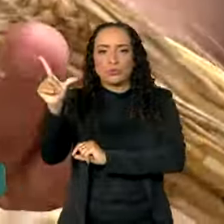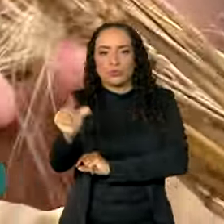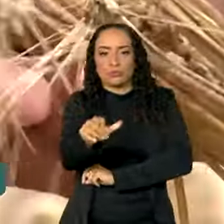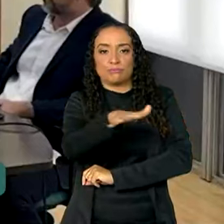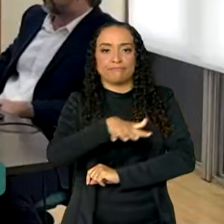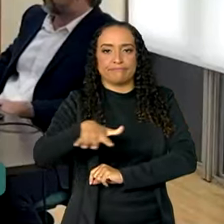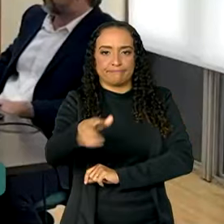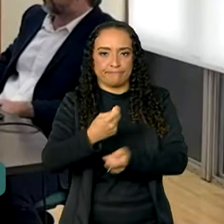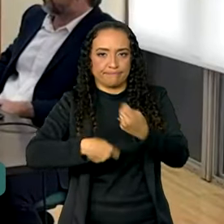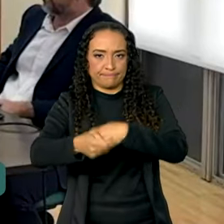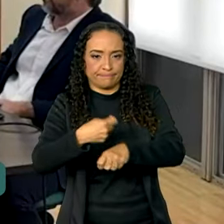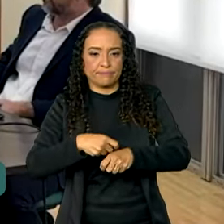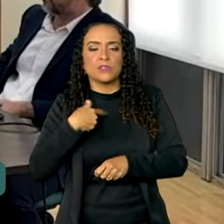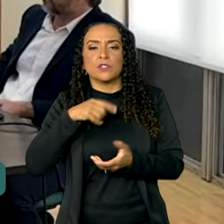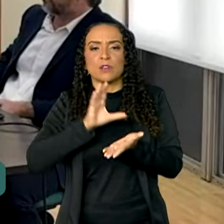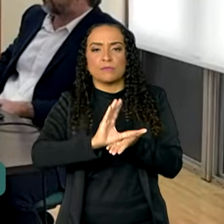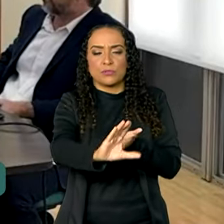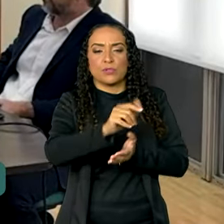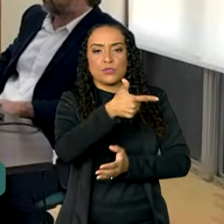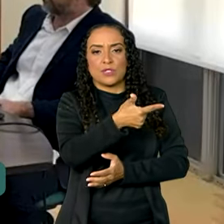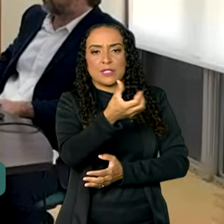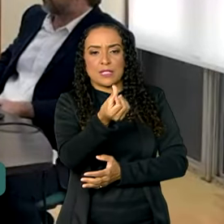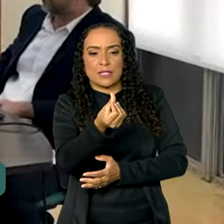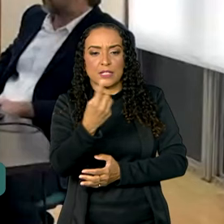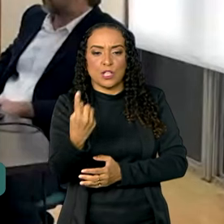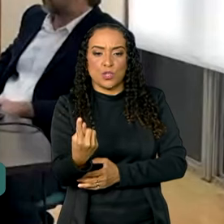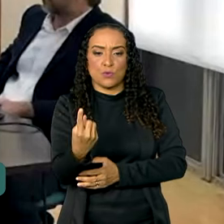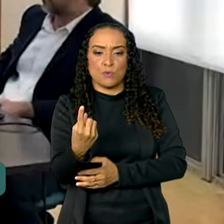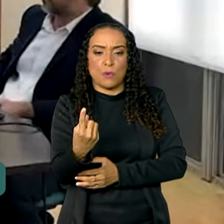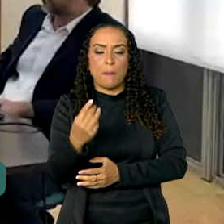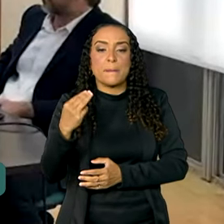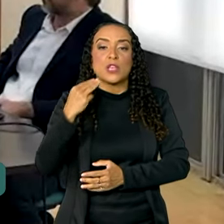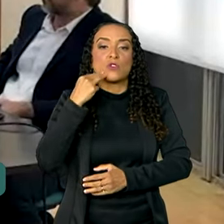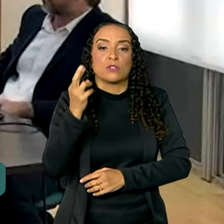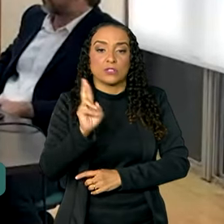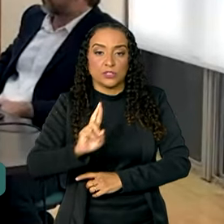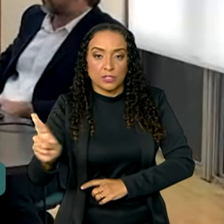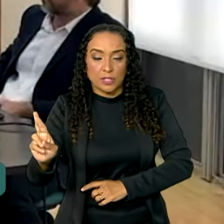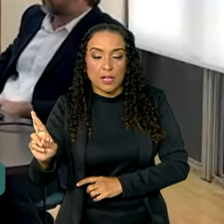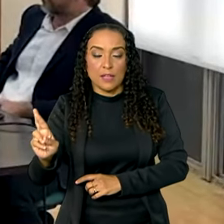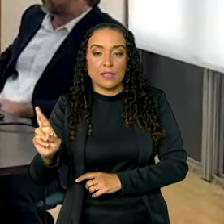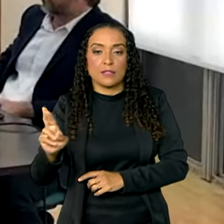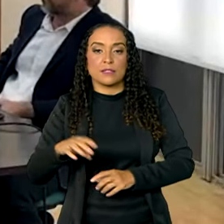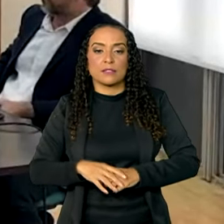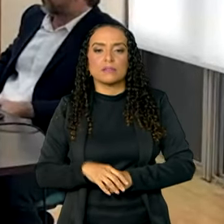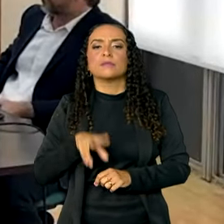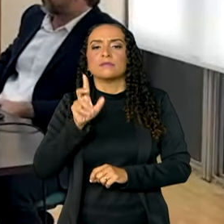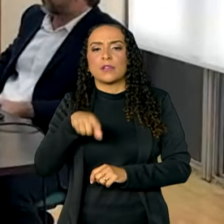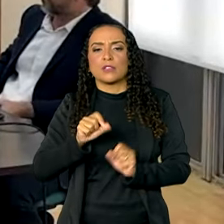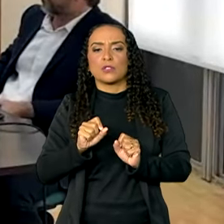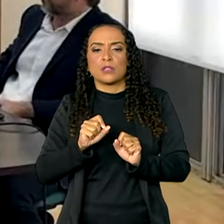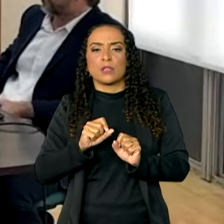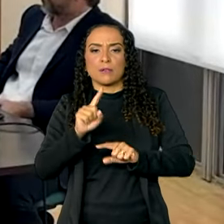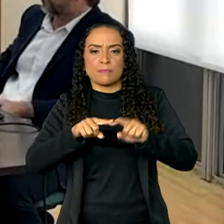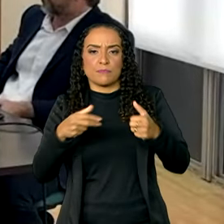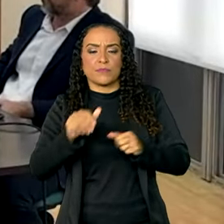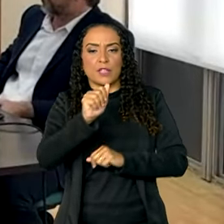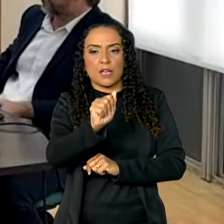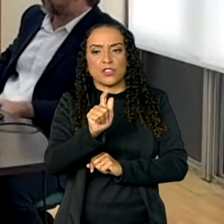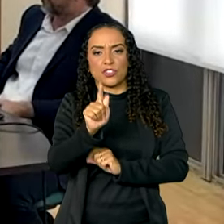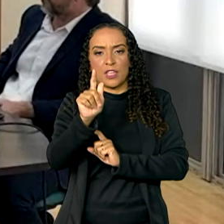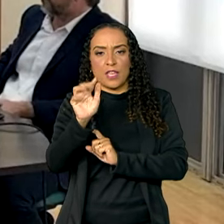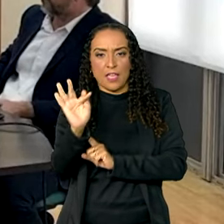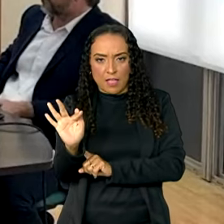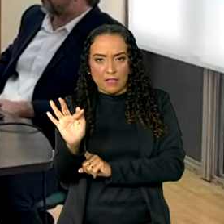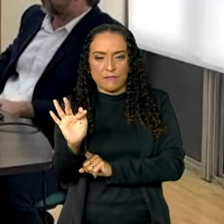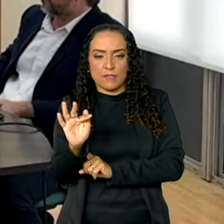mercado. Vamos investir 261 milhões de reais, vai ser pelo instrumento AGF, que é a